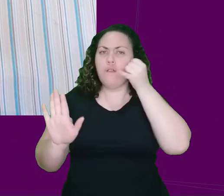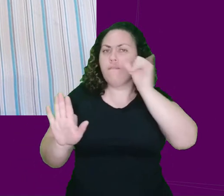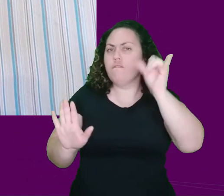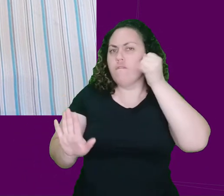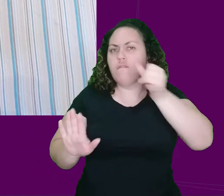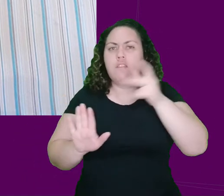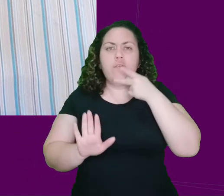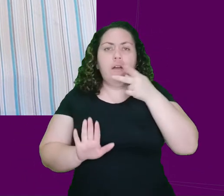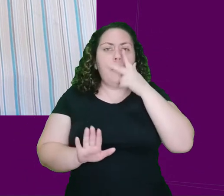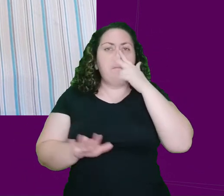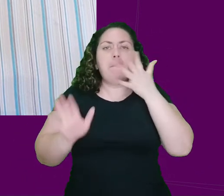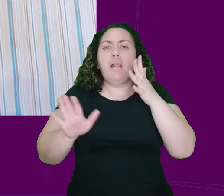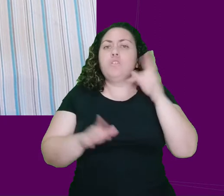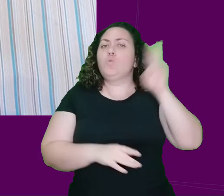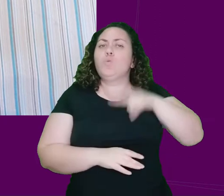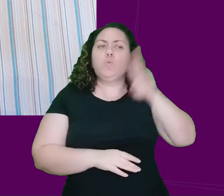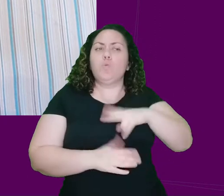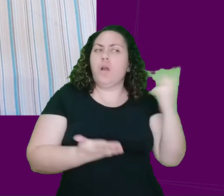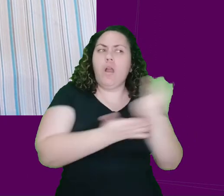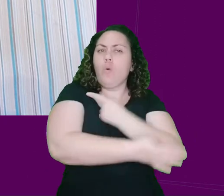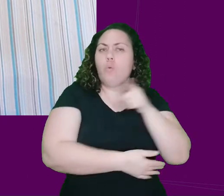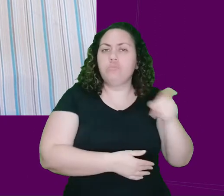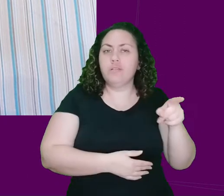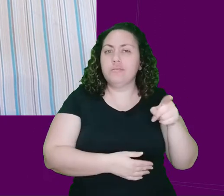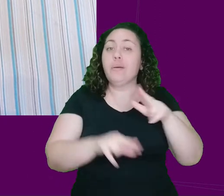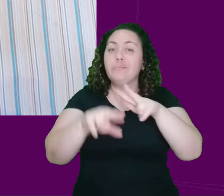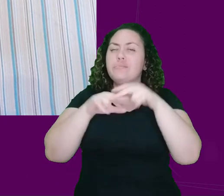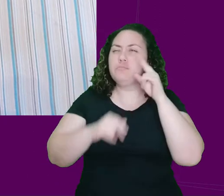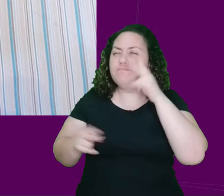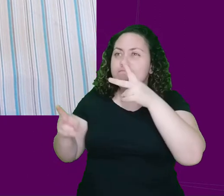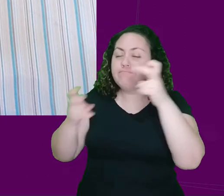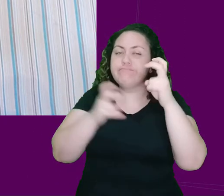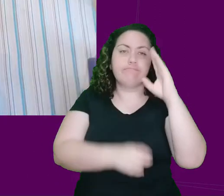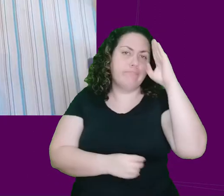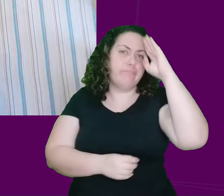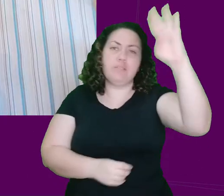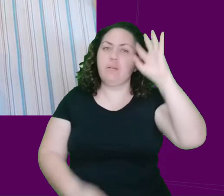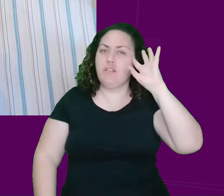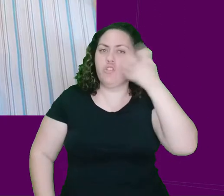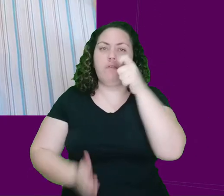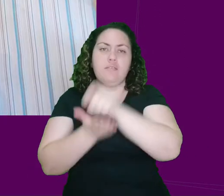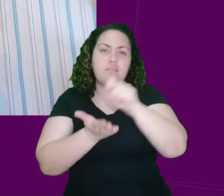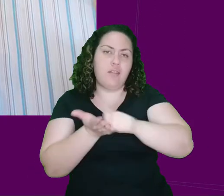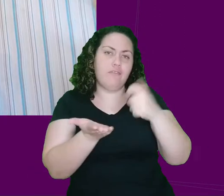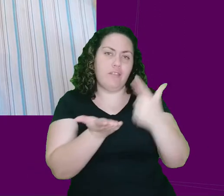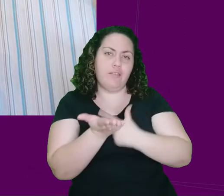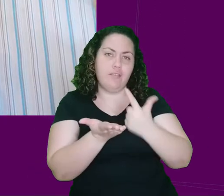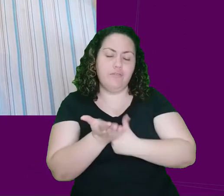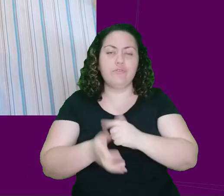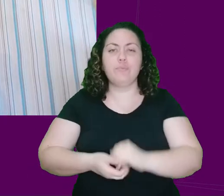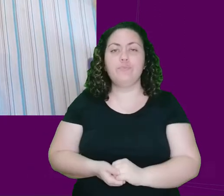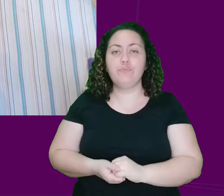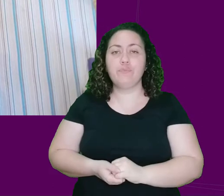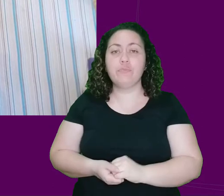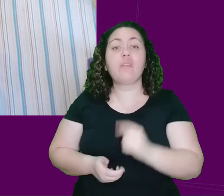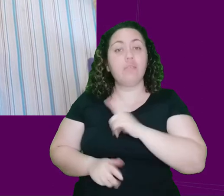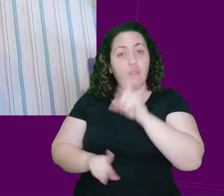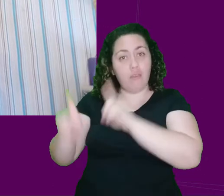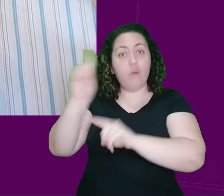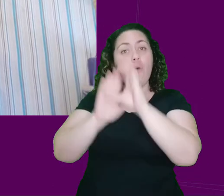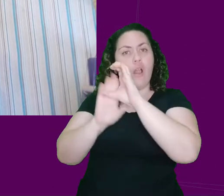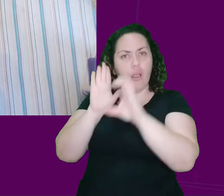tivesse acontecido. Isso foi fundamental para a decisão dela escrever esse livro. Tem alguns capítulos que são